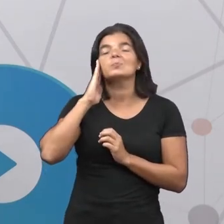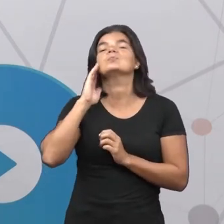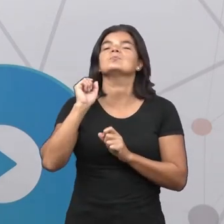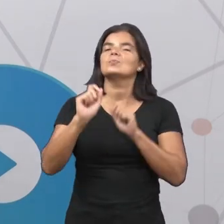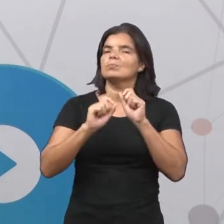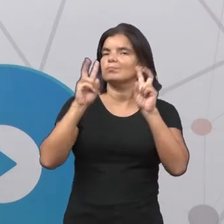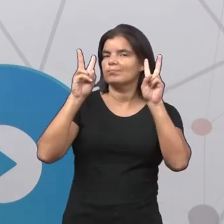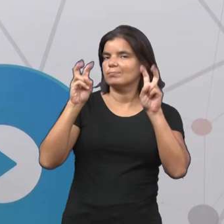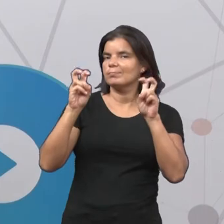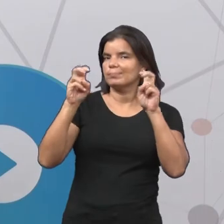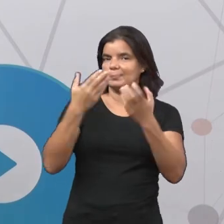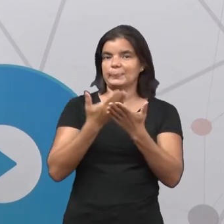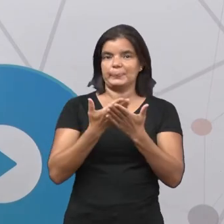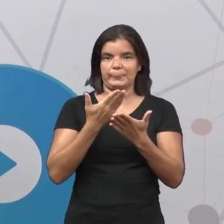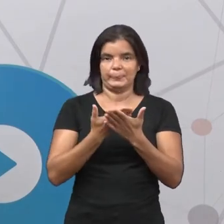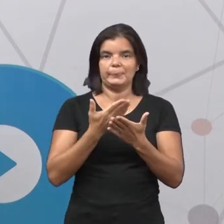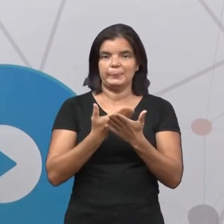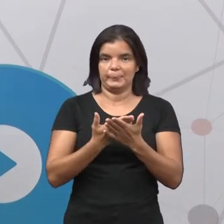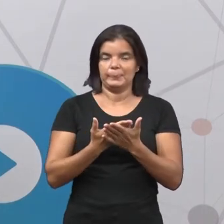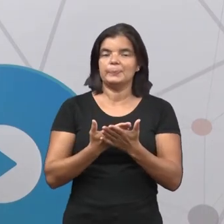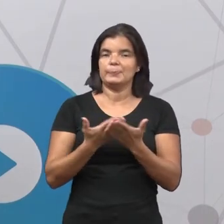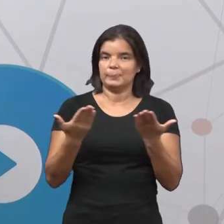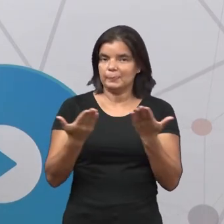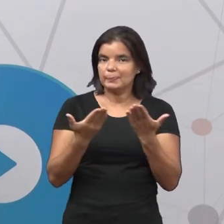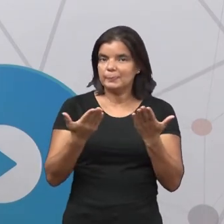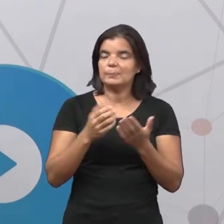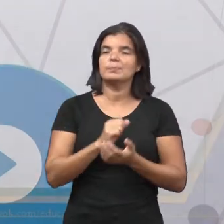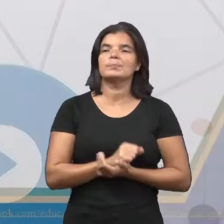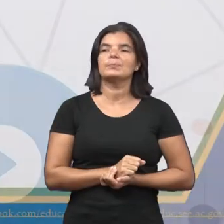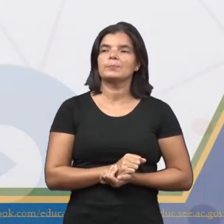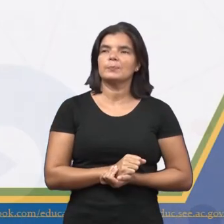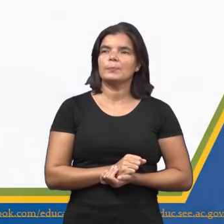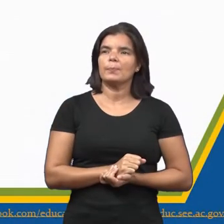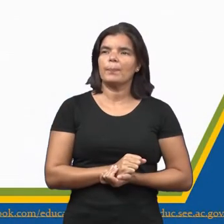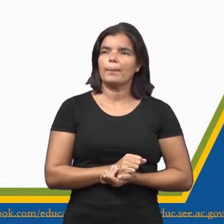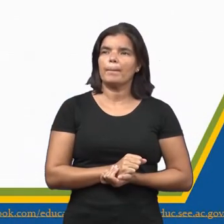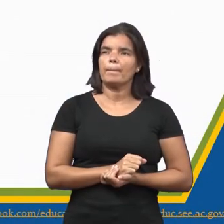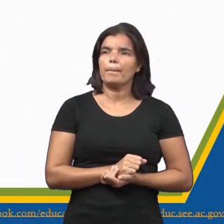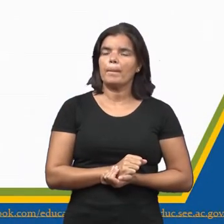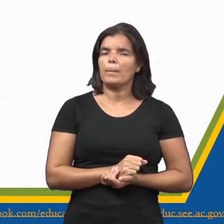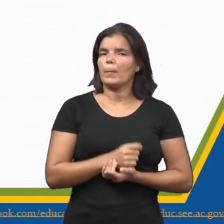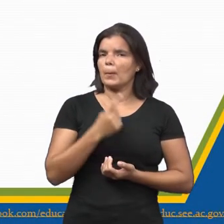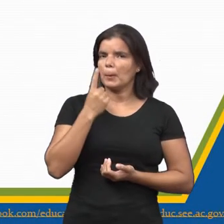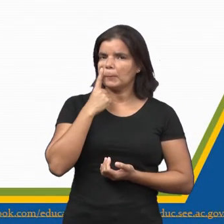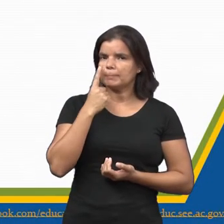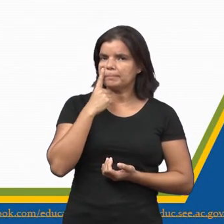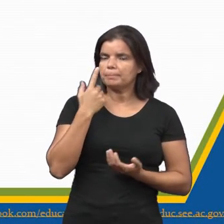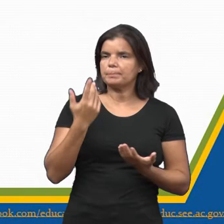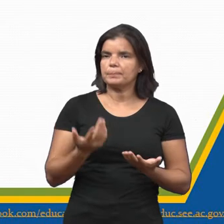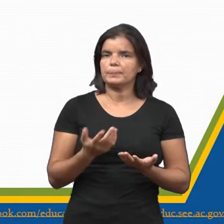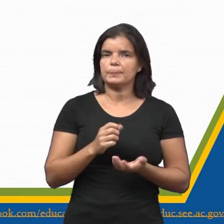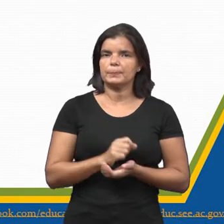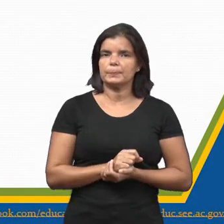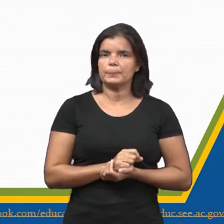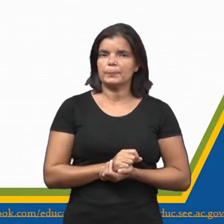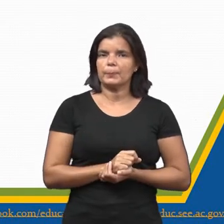respeito do tema que nós estamos desenvolvendo nessa videoaula. Olha só, vamos agora